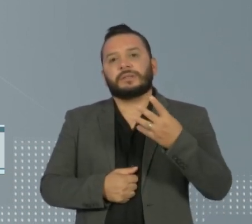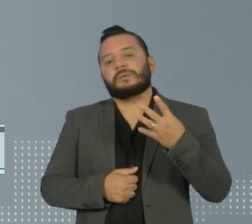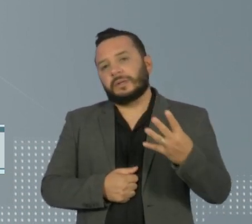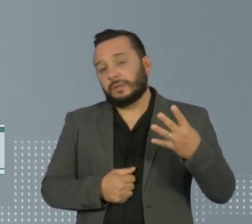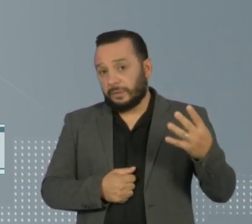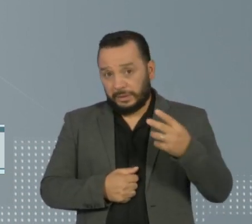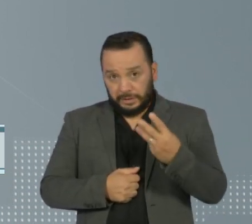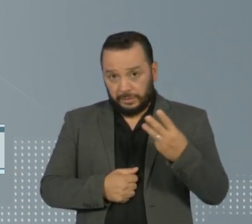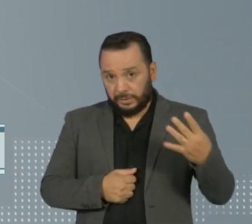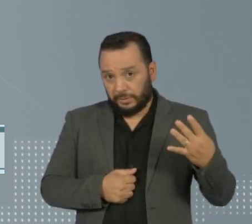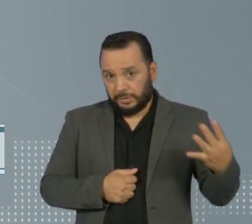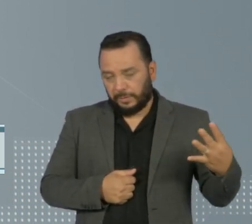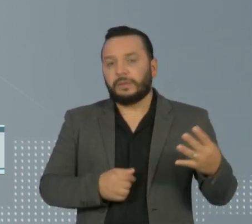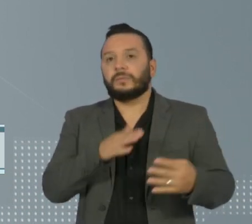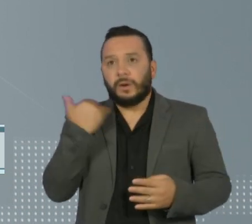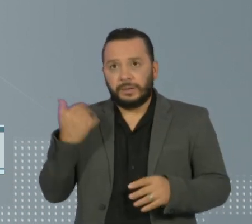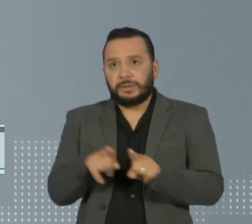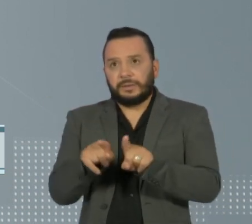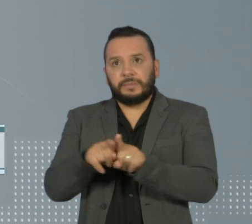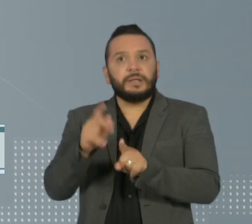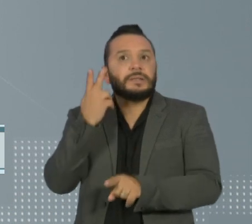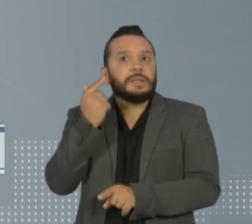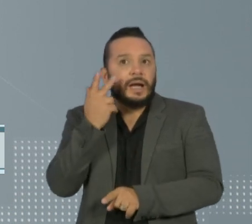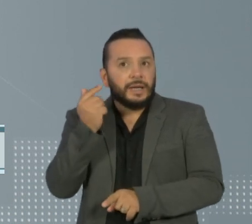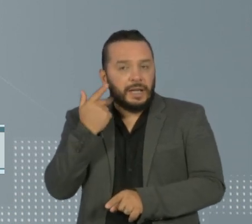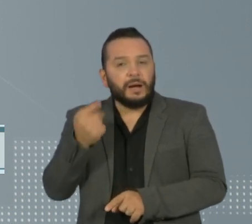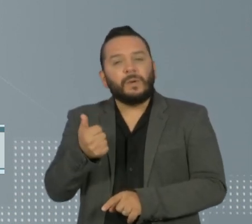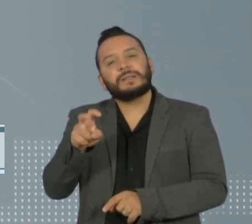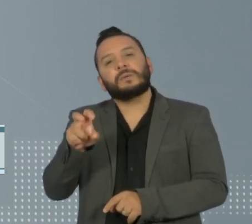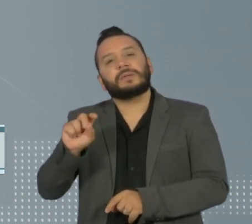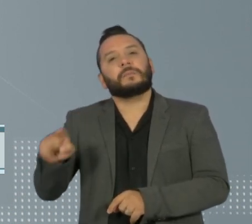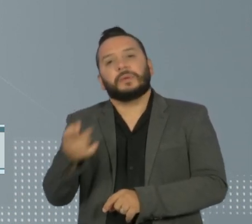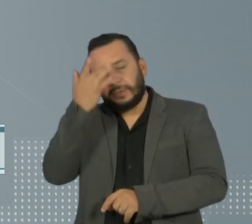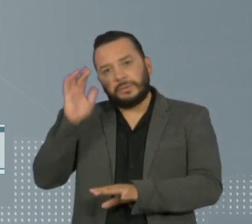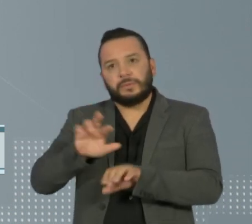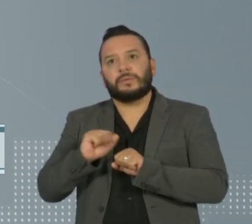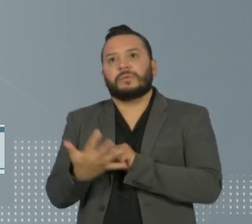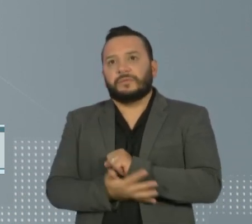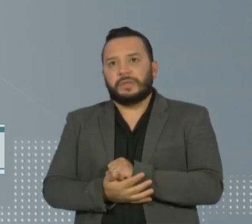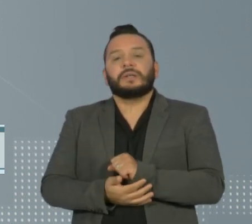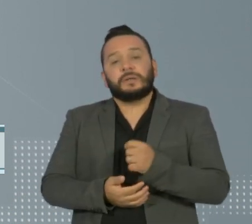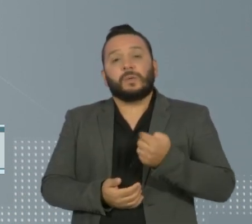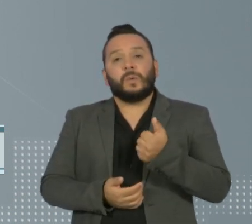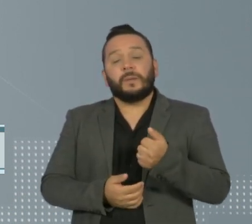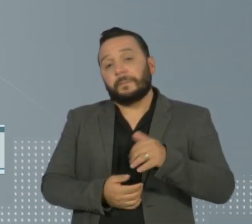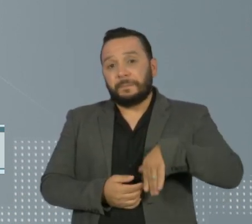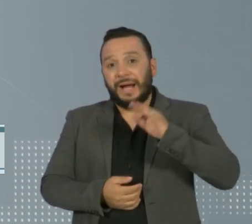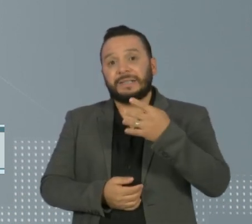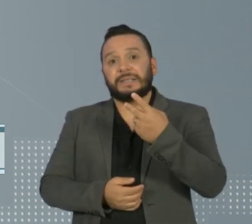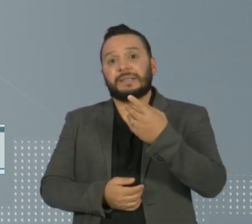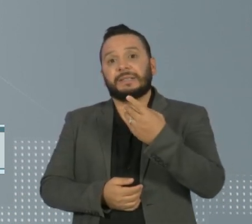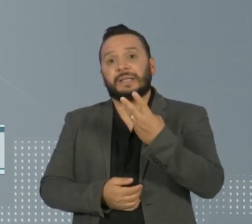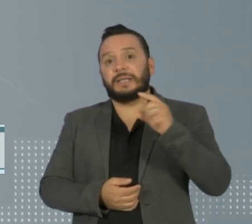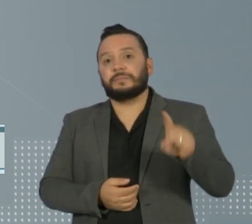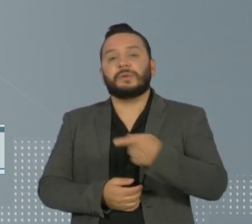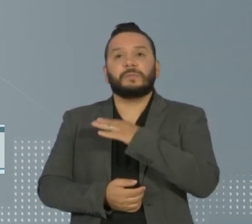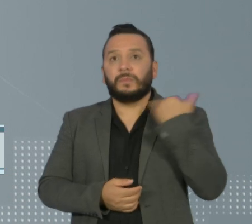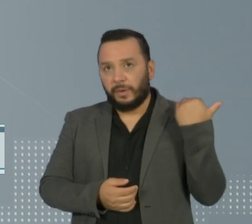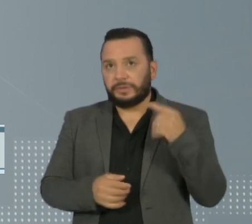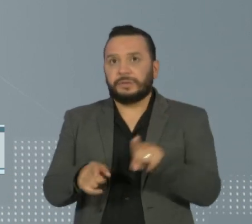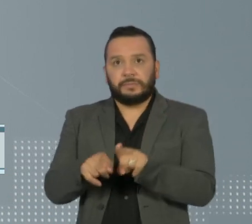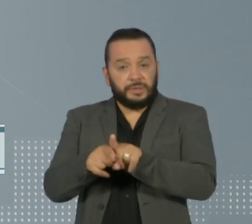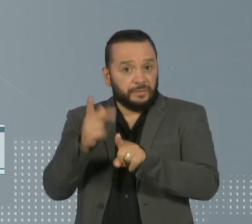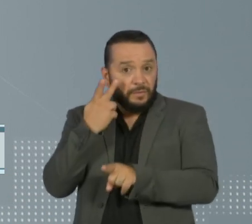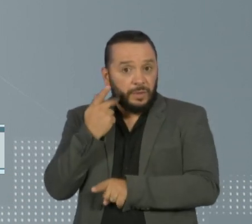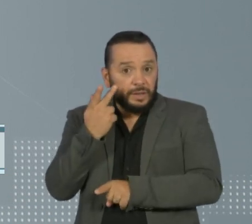nordeste, o Ceará também se aproxima de 50 mil confirmações e tem mais de 3 mil mortos. Hoje começa, em Fortaleza, a primeira fase da